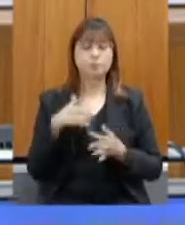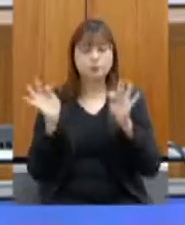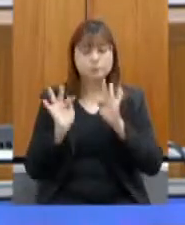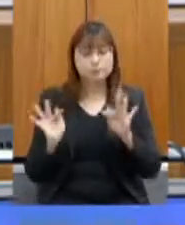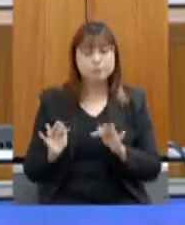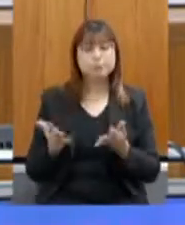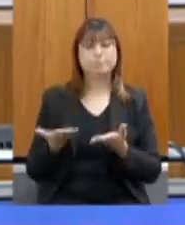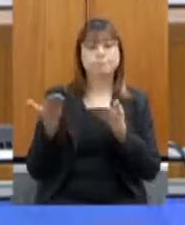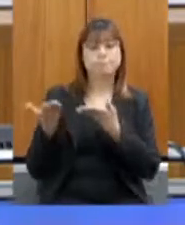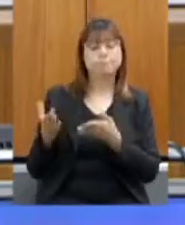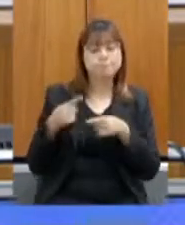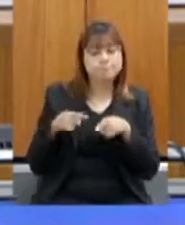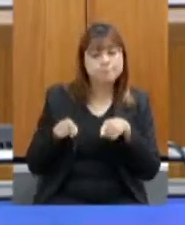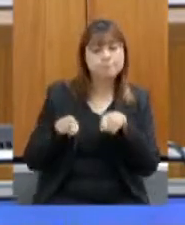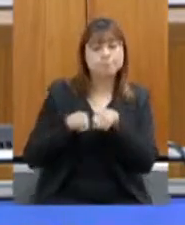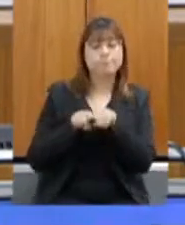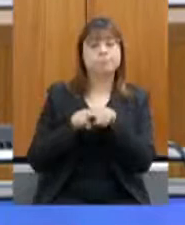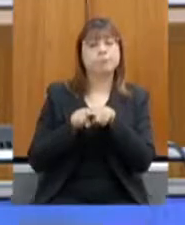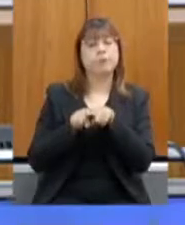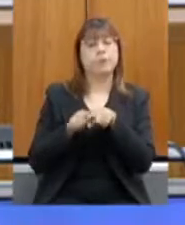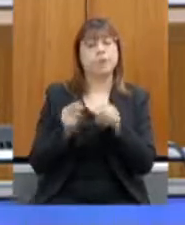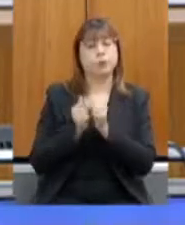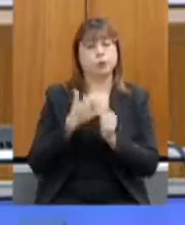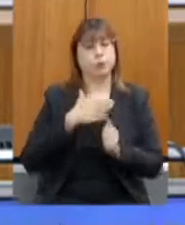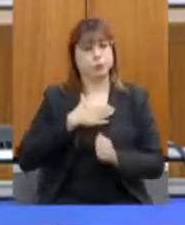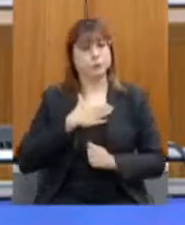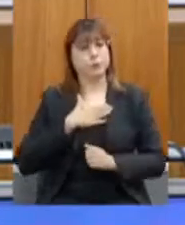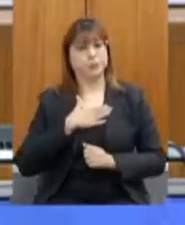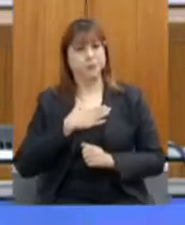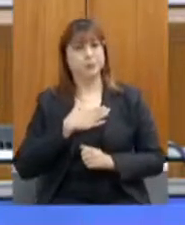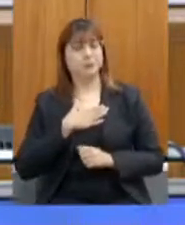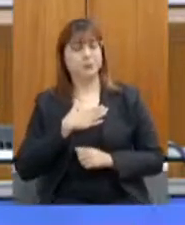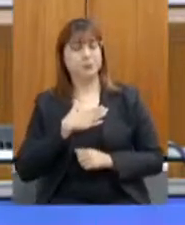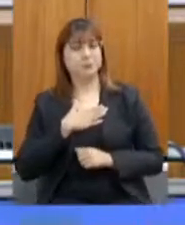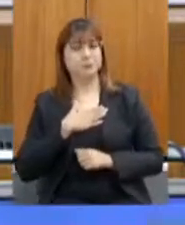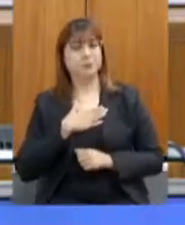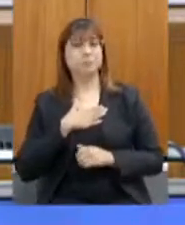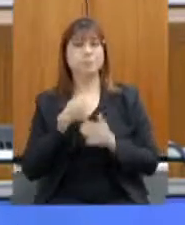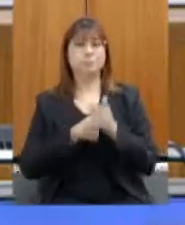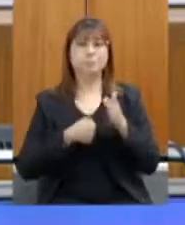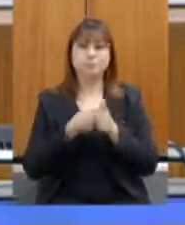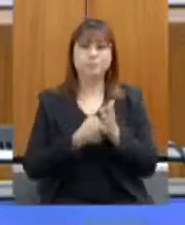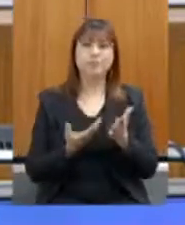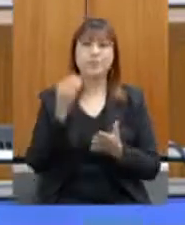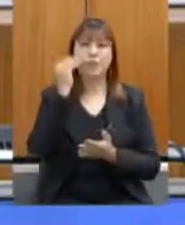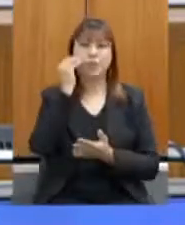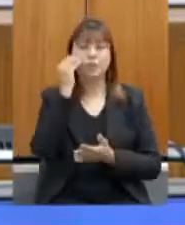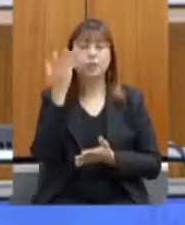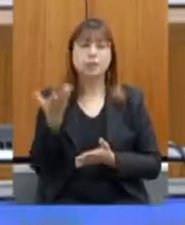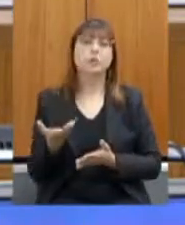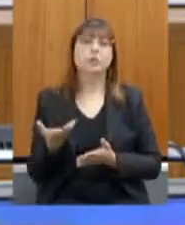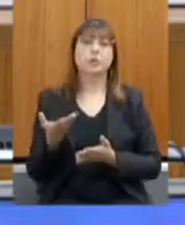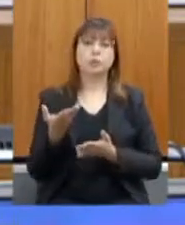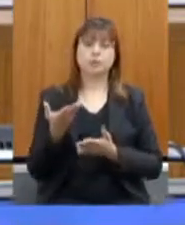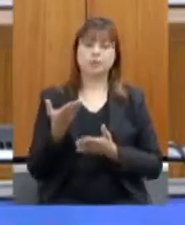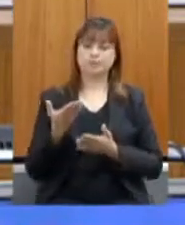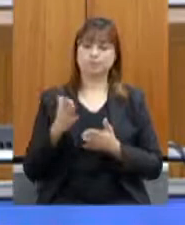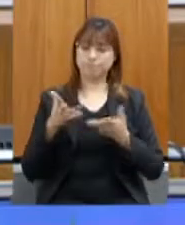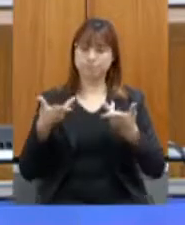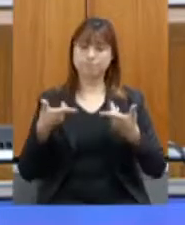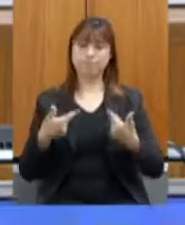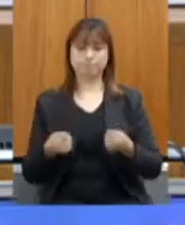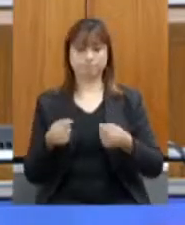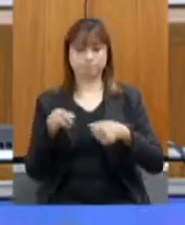seja parceiro meu nessa discussão, de buscarmos uma forma de trazer mais eficiência para a